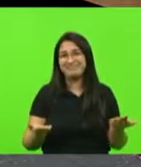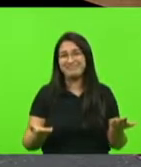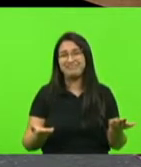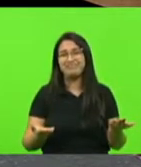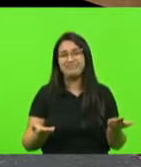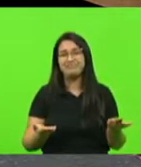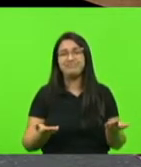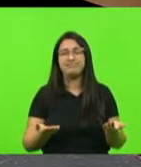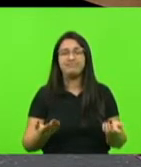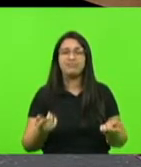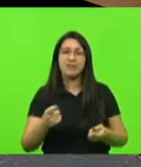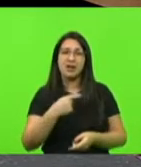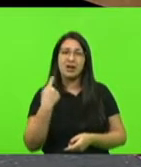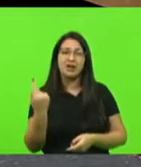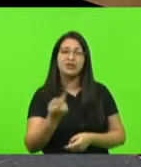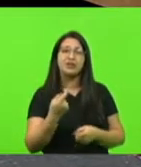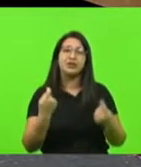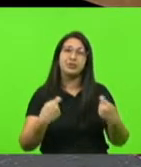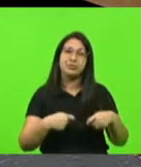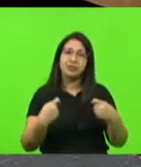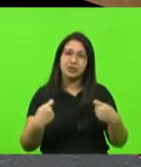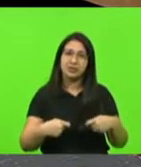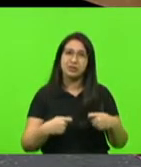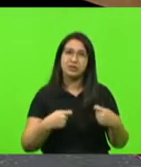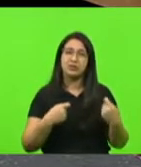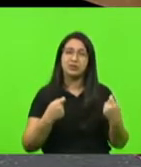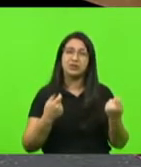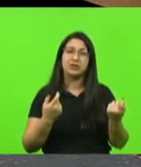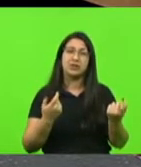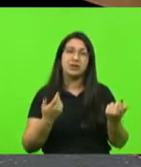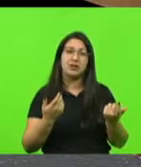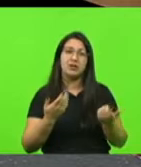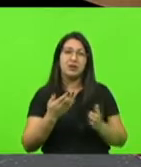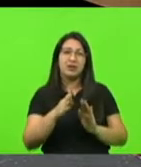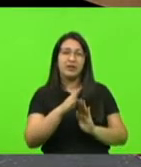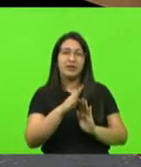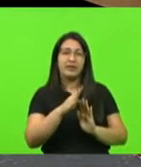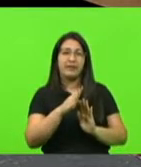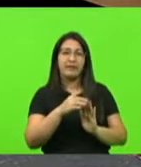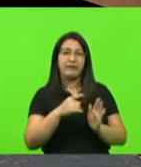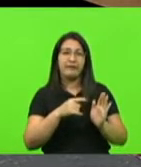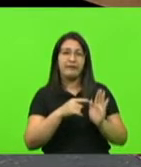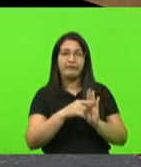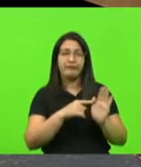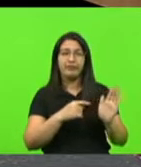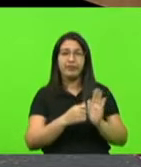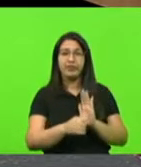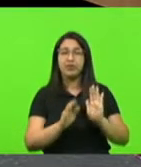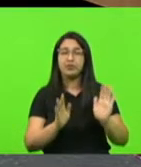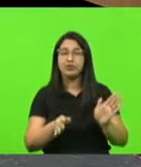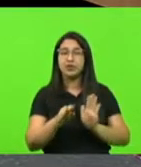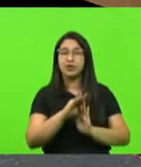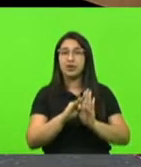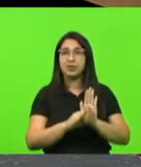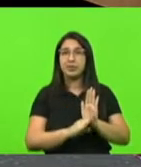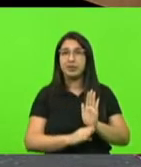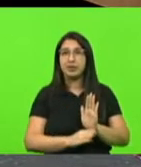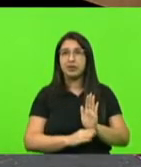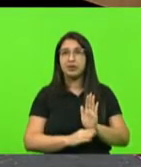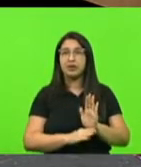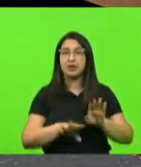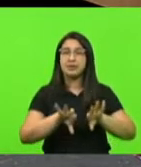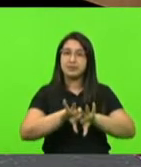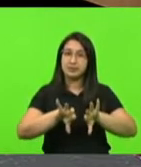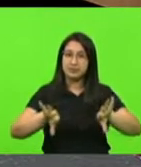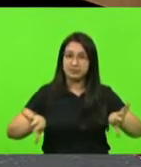derrubar o veto por uma matéria cujo objeto já resta separado